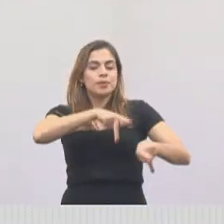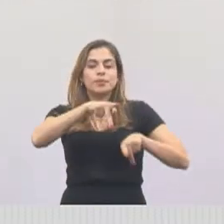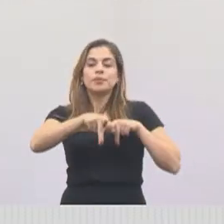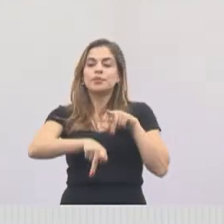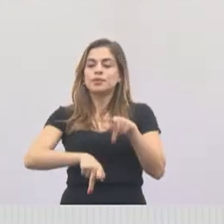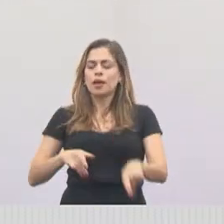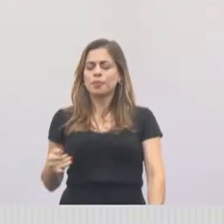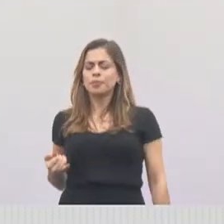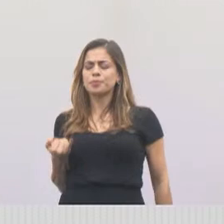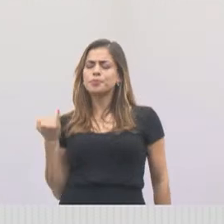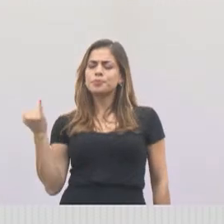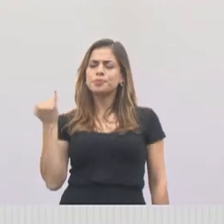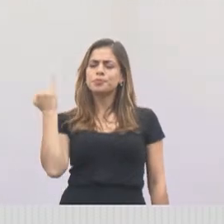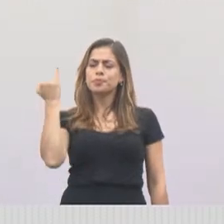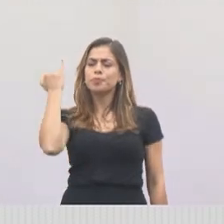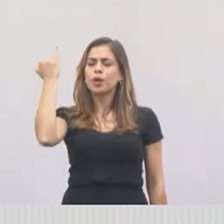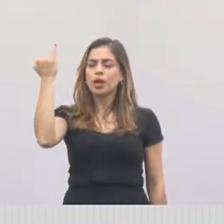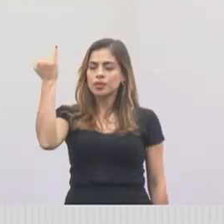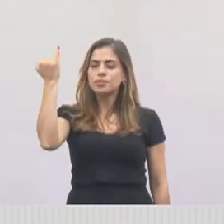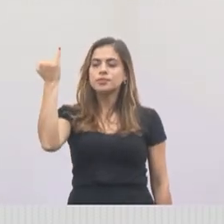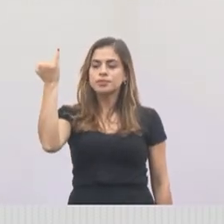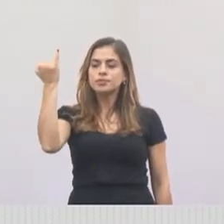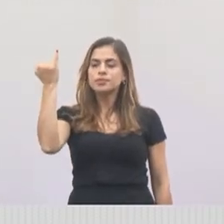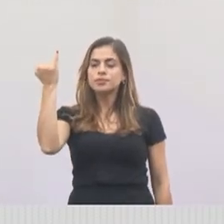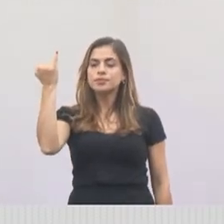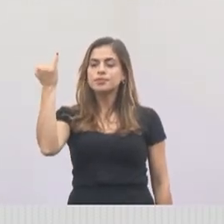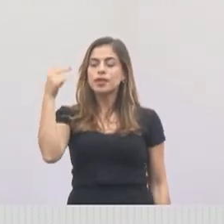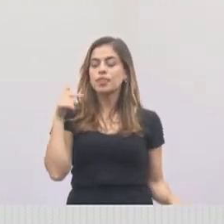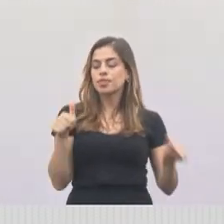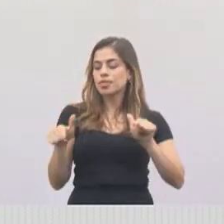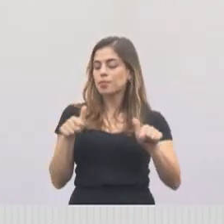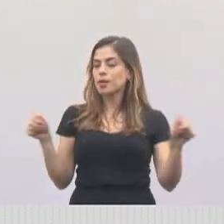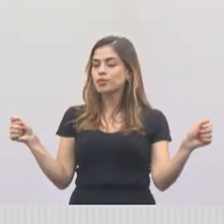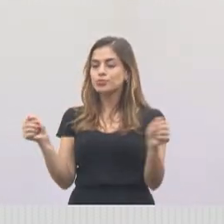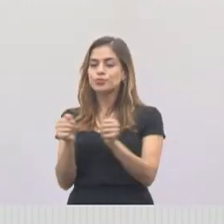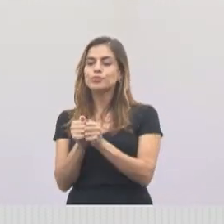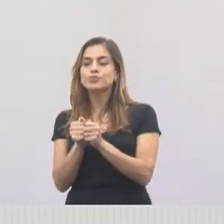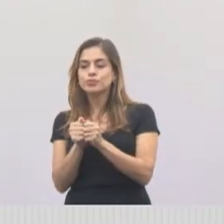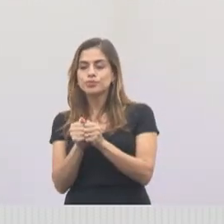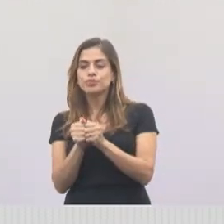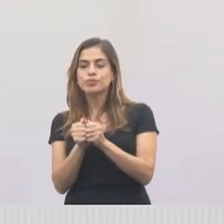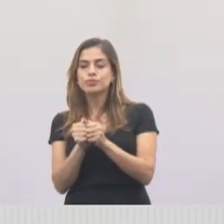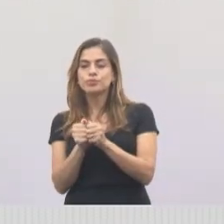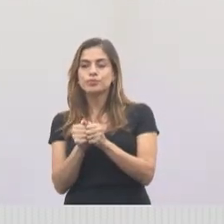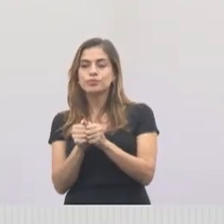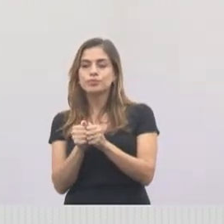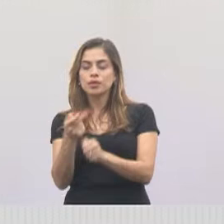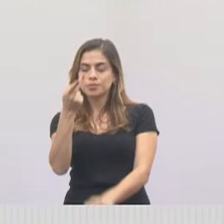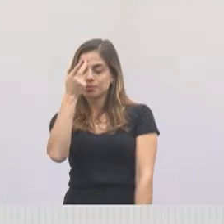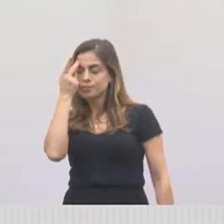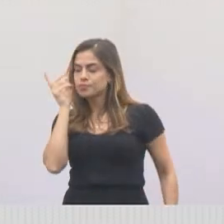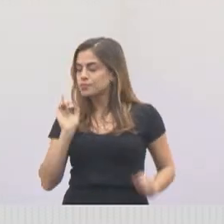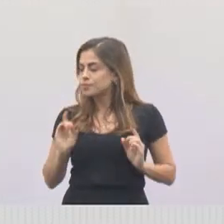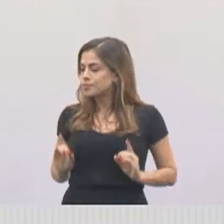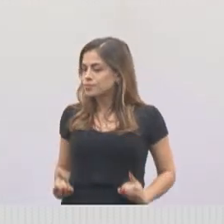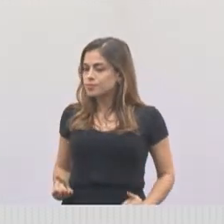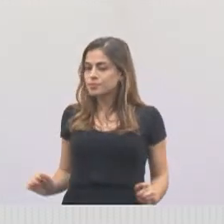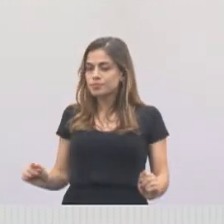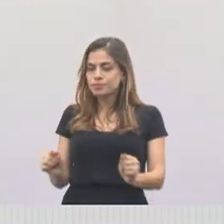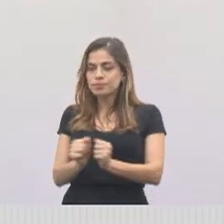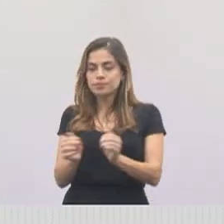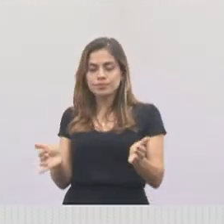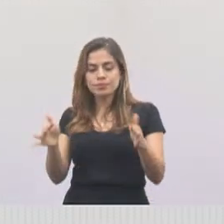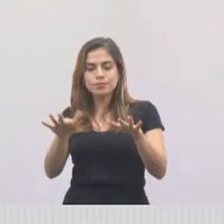da importância de trabalharmos junto a pessoa com deficiência.